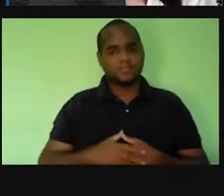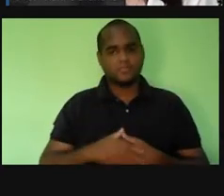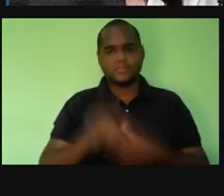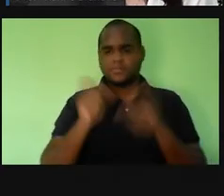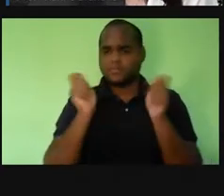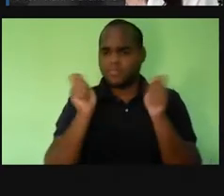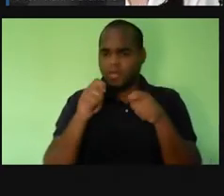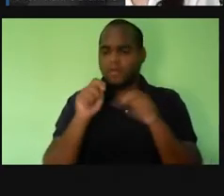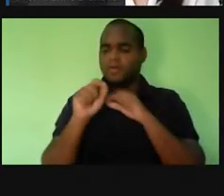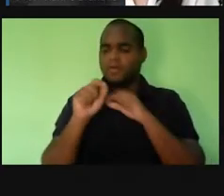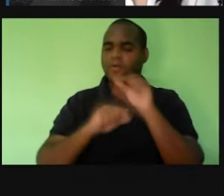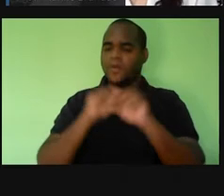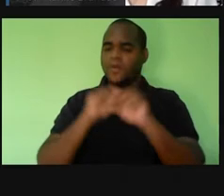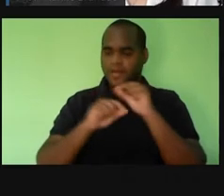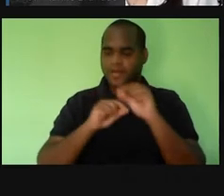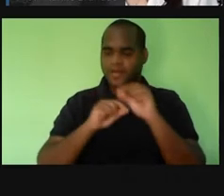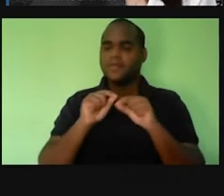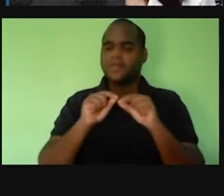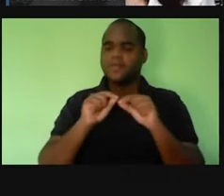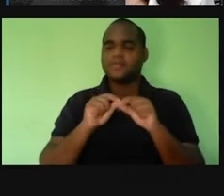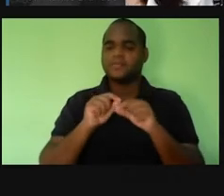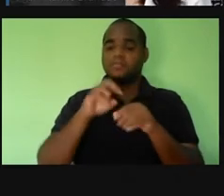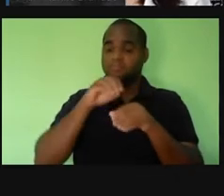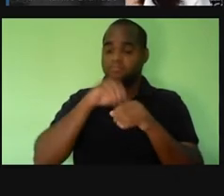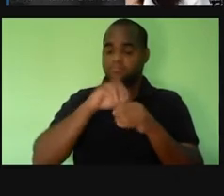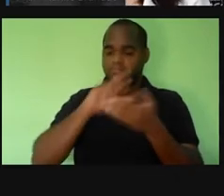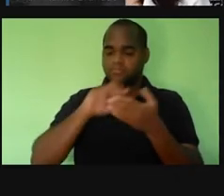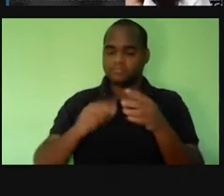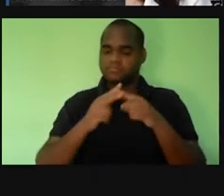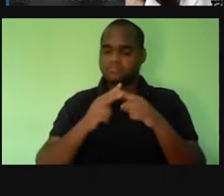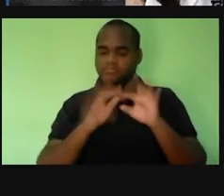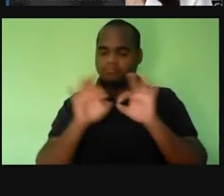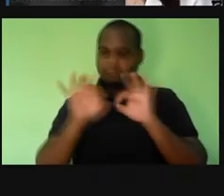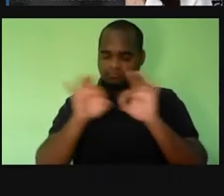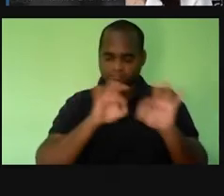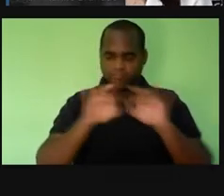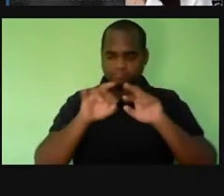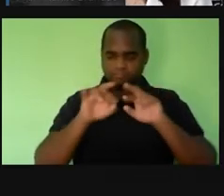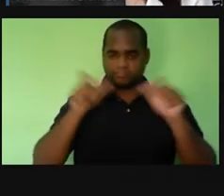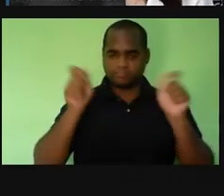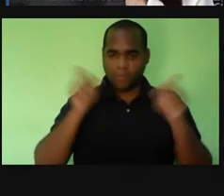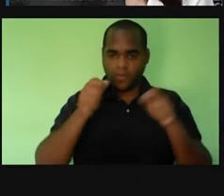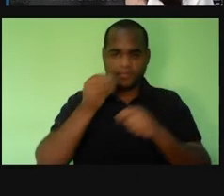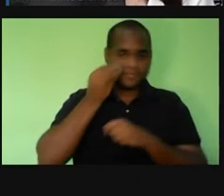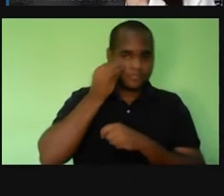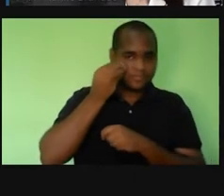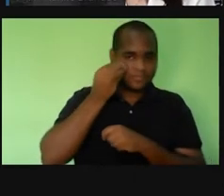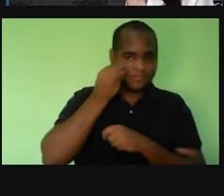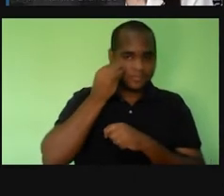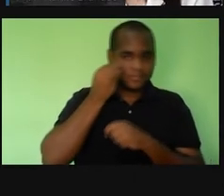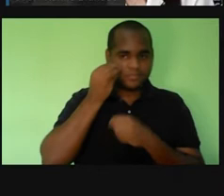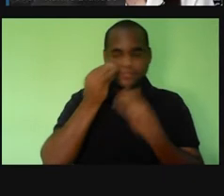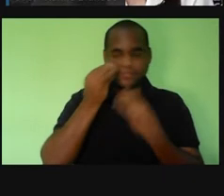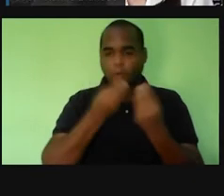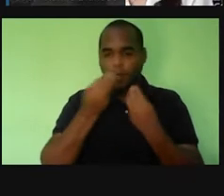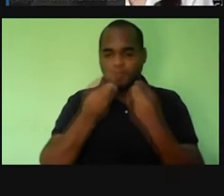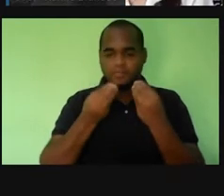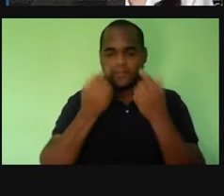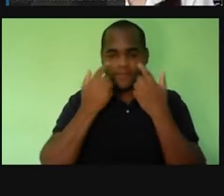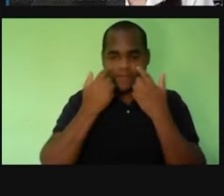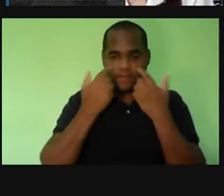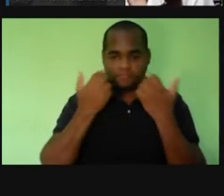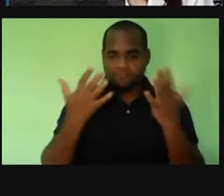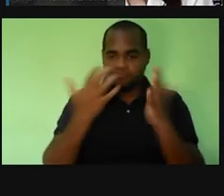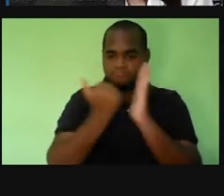nessa ferramenta, gente pode também ver, né? Fazer uns testes de uma maneira micro, olhar